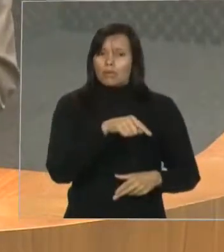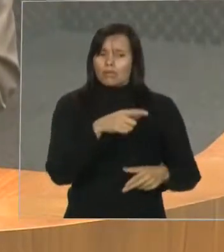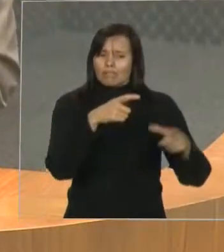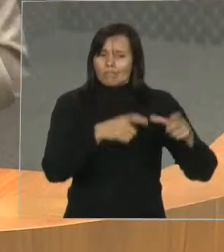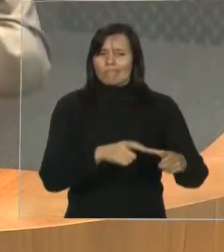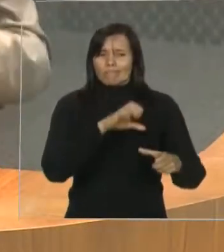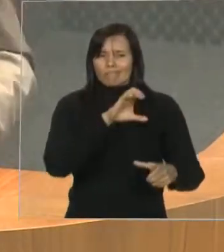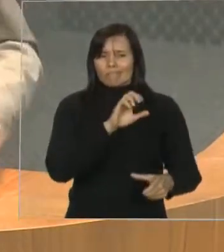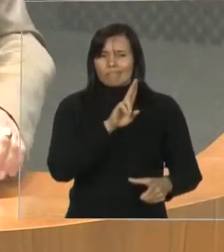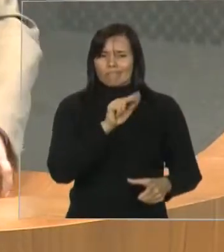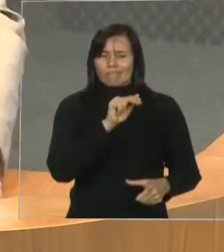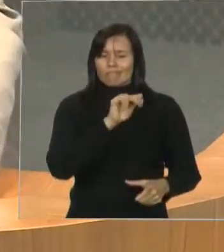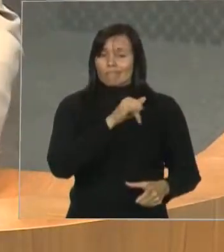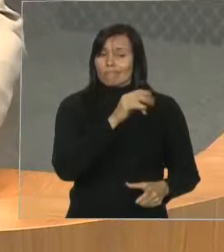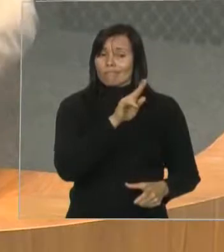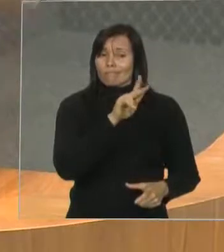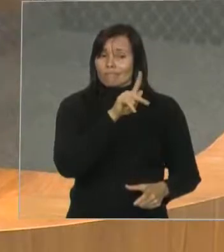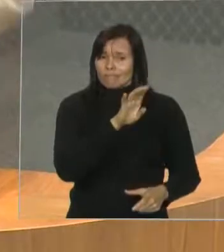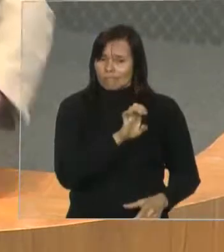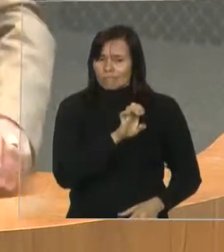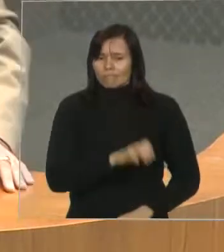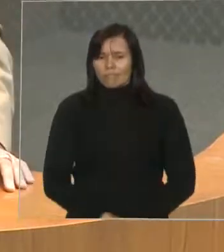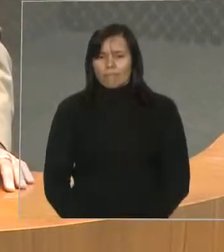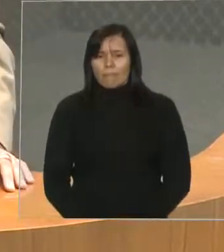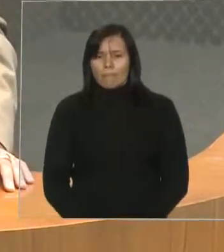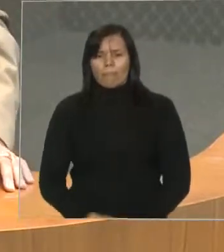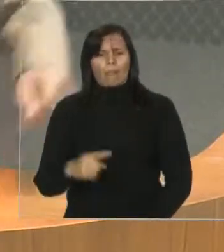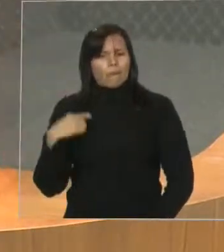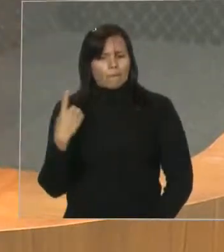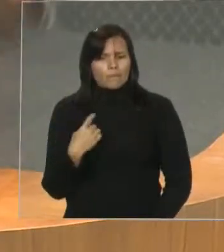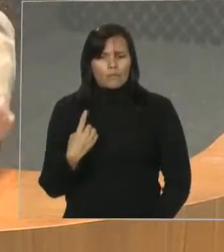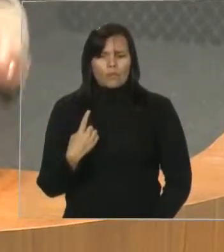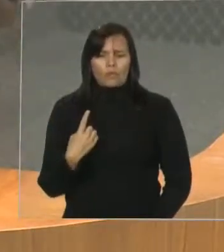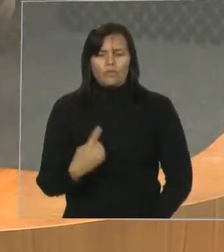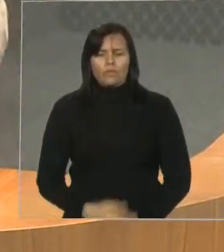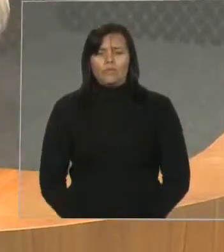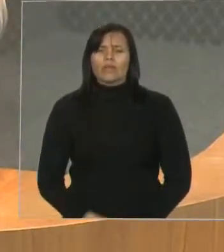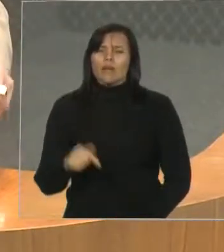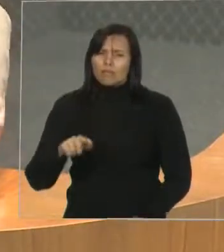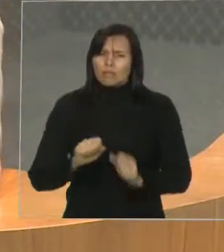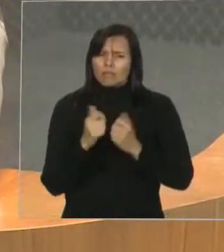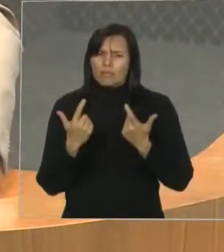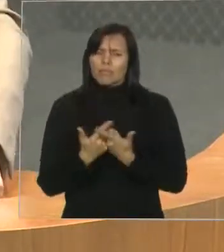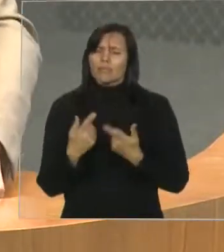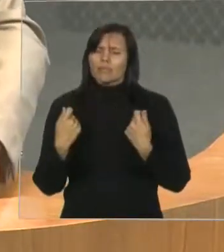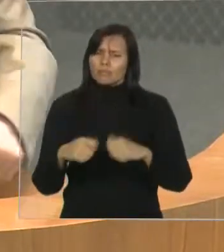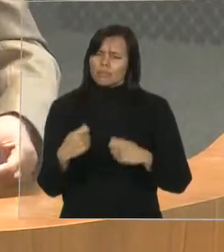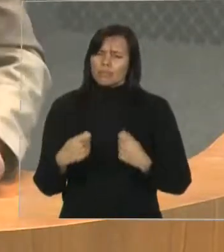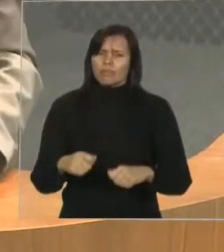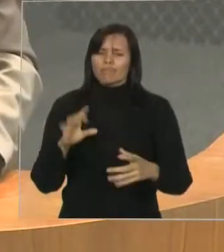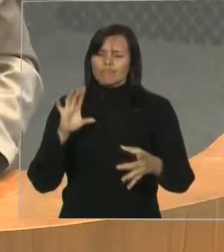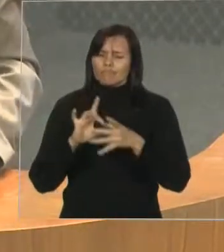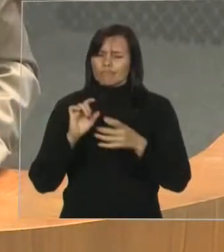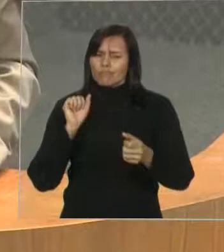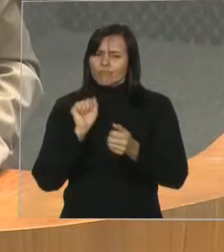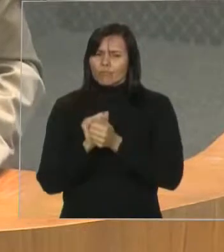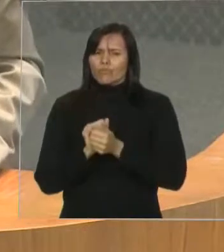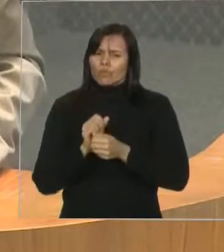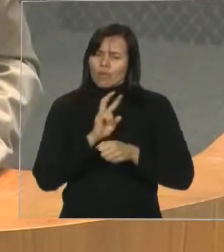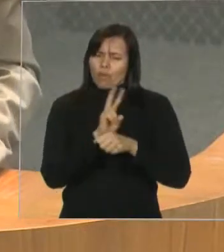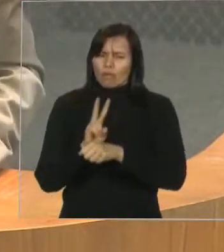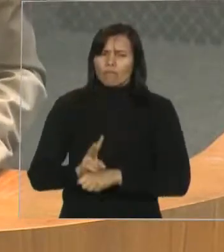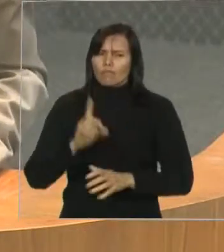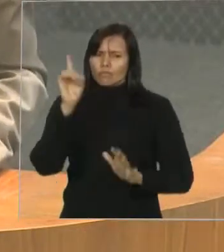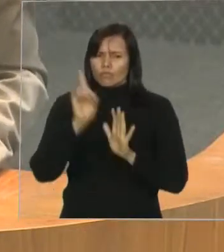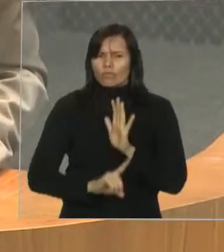Anitta Mello, precisamos realmente, todos nós tivemos voto na Baixada Maranhense, esta casa precisa se unir em defesa dos usuários do sistema